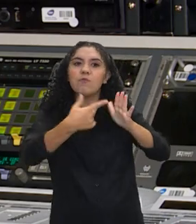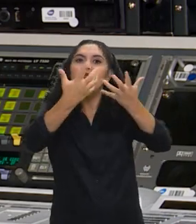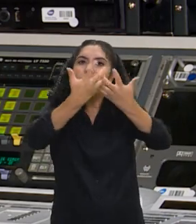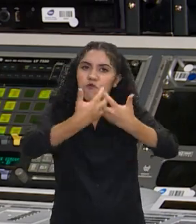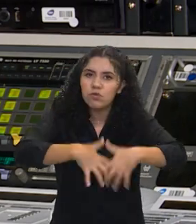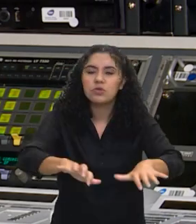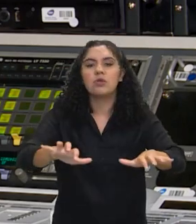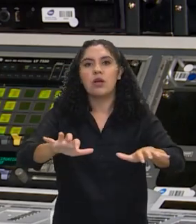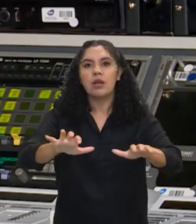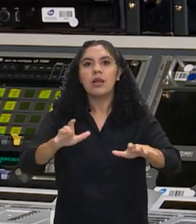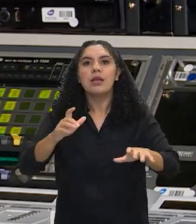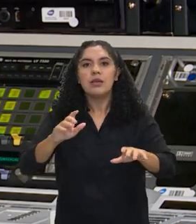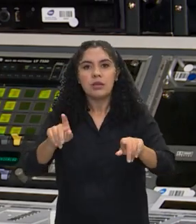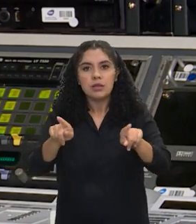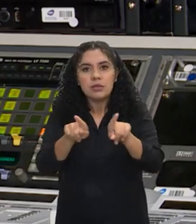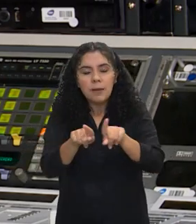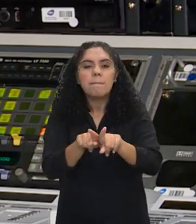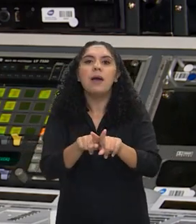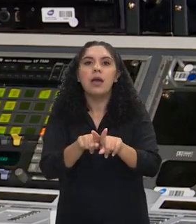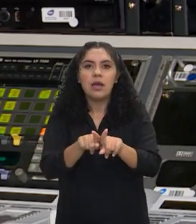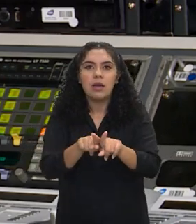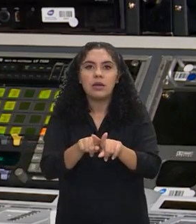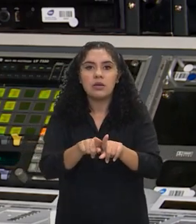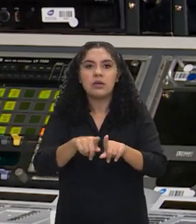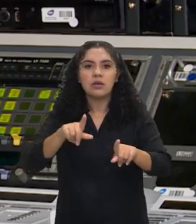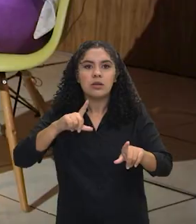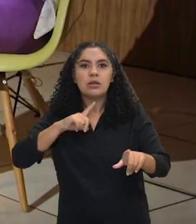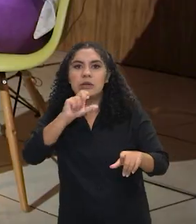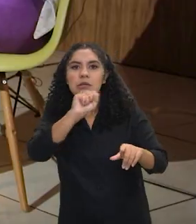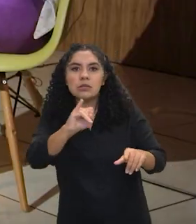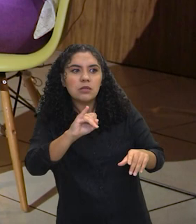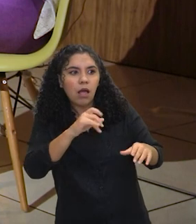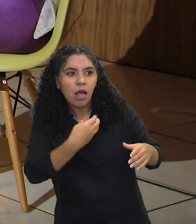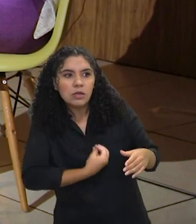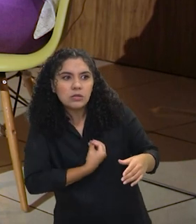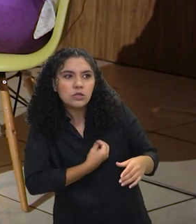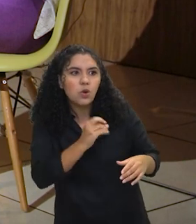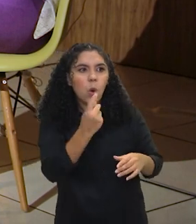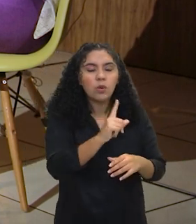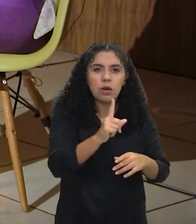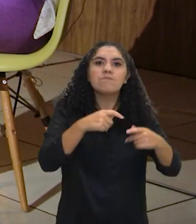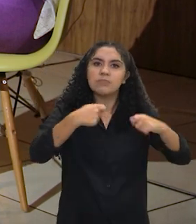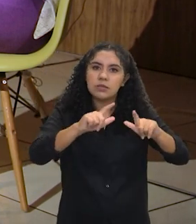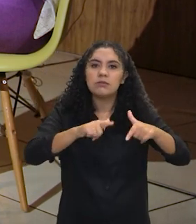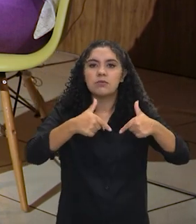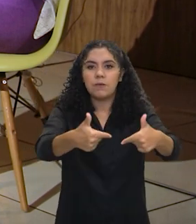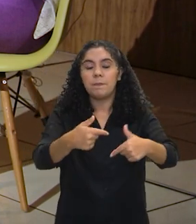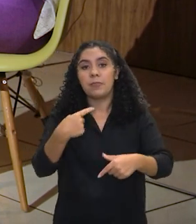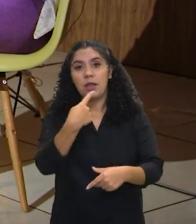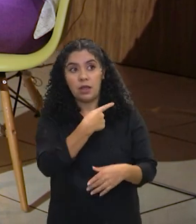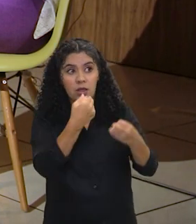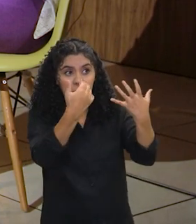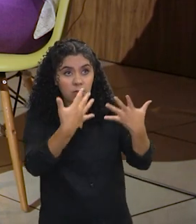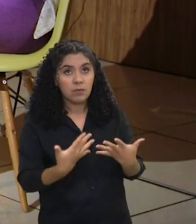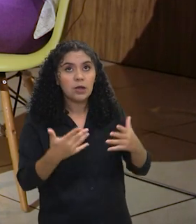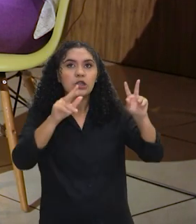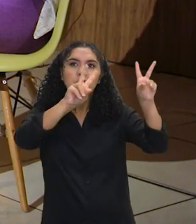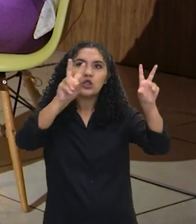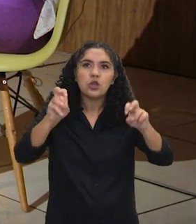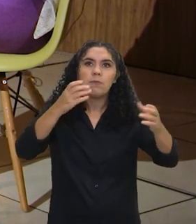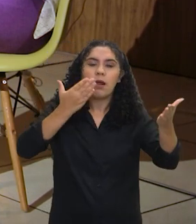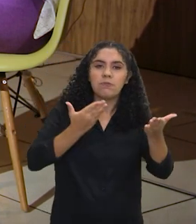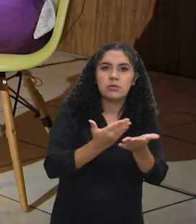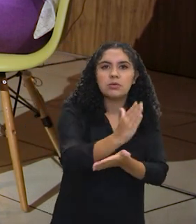precise só lidar quando o gelo já derreteu. Mas, ainda com a regulação das